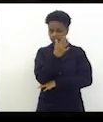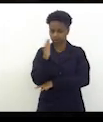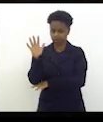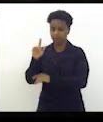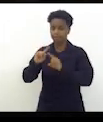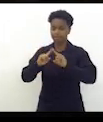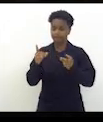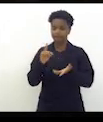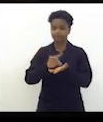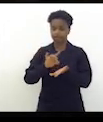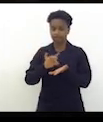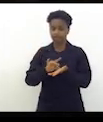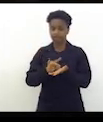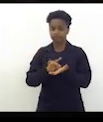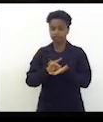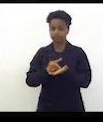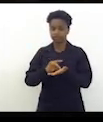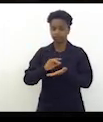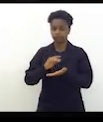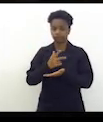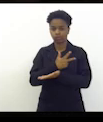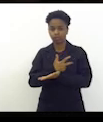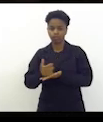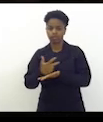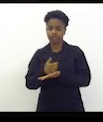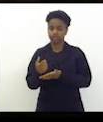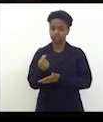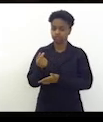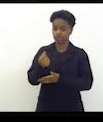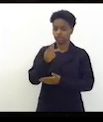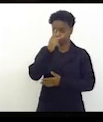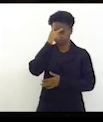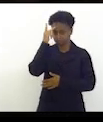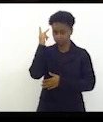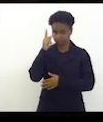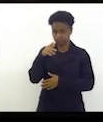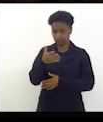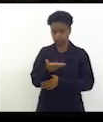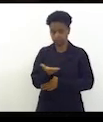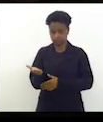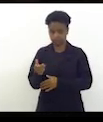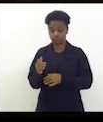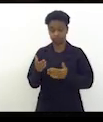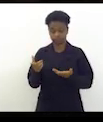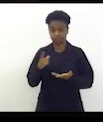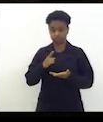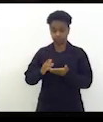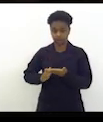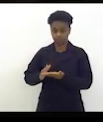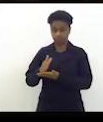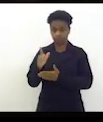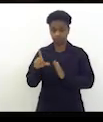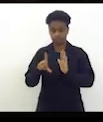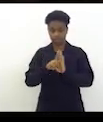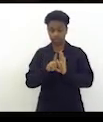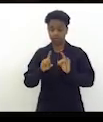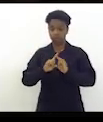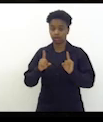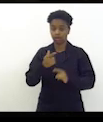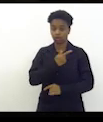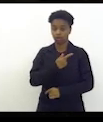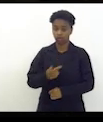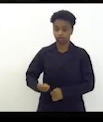do usuário bom mas ele sancionou a lei e o governador que lhe